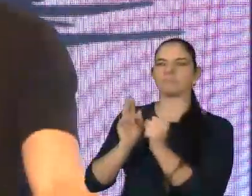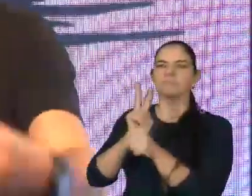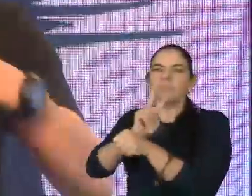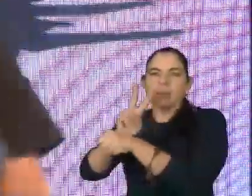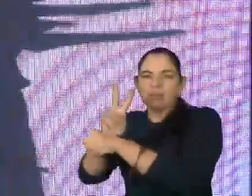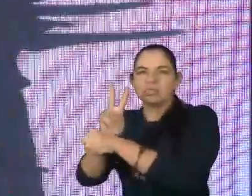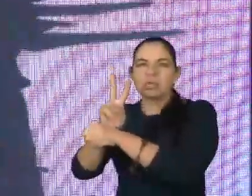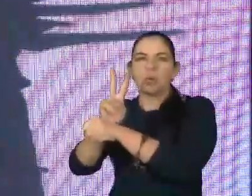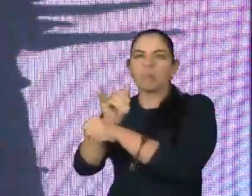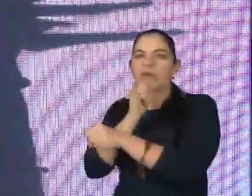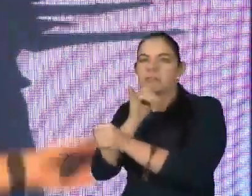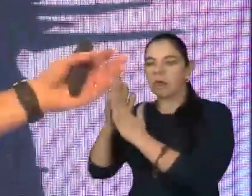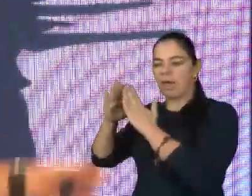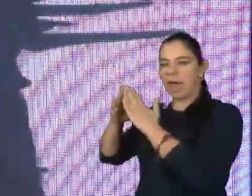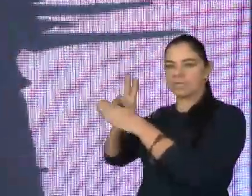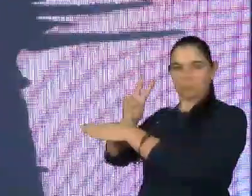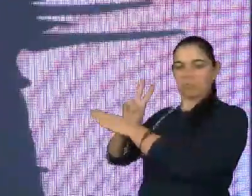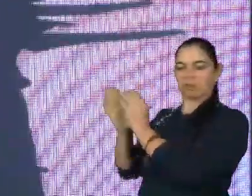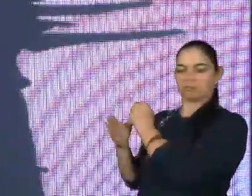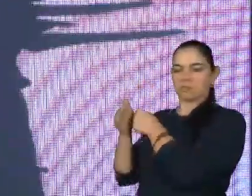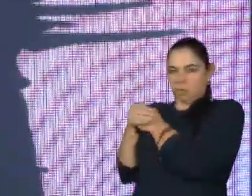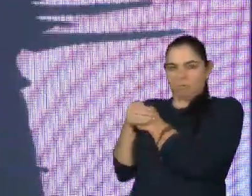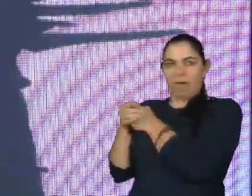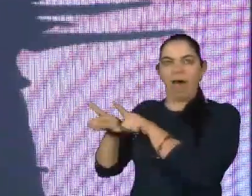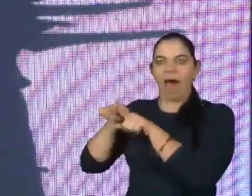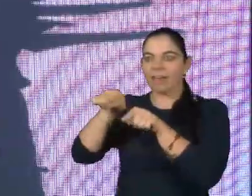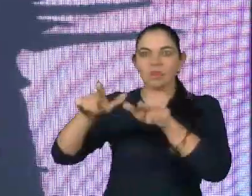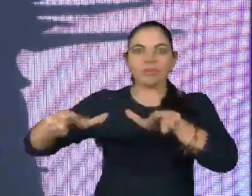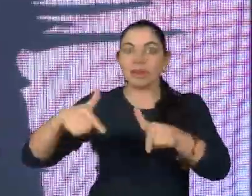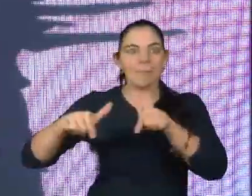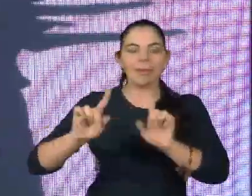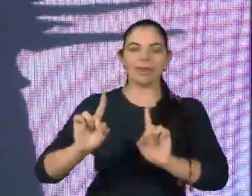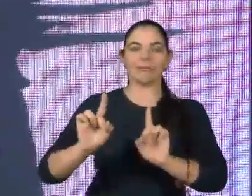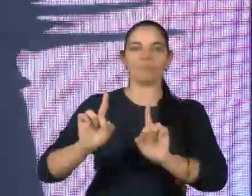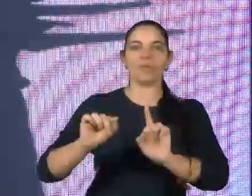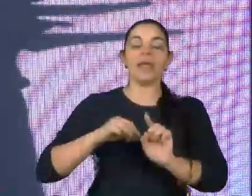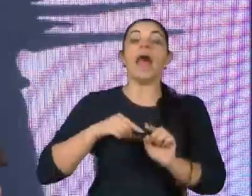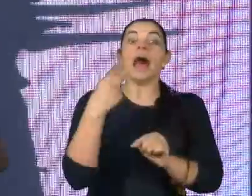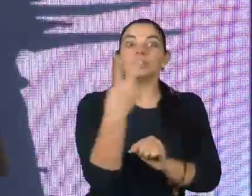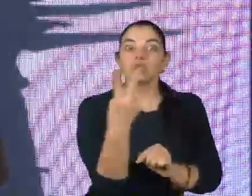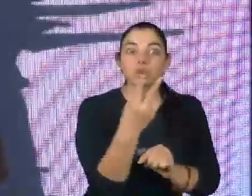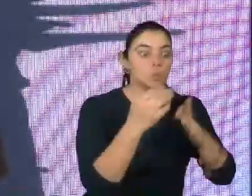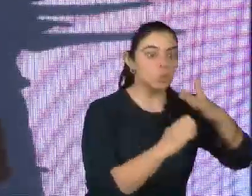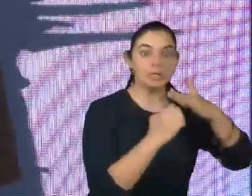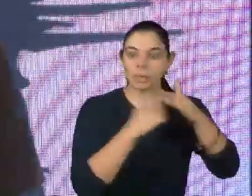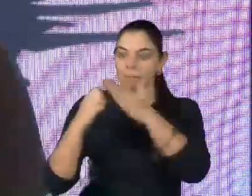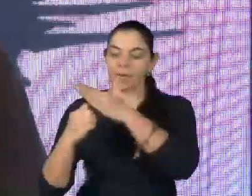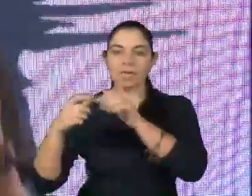do que as suas casas, as pessoas com síndrome de Down nas duas empresas desenvolveram repertórios